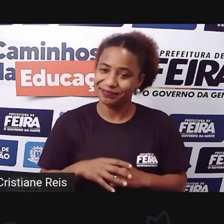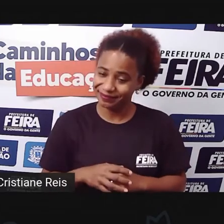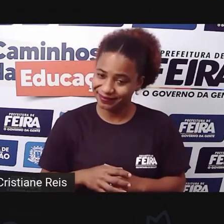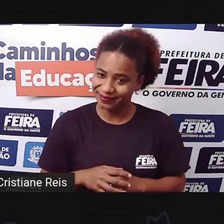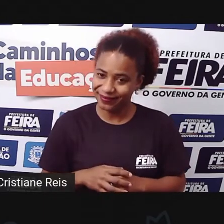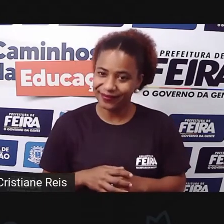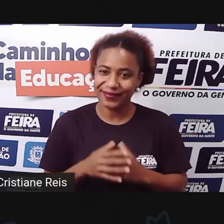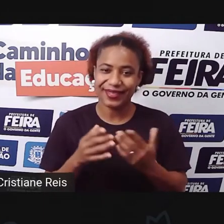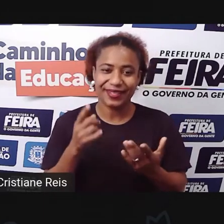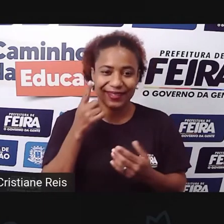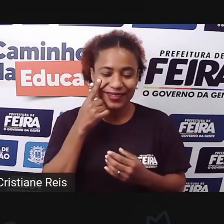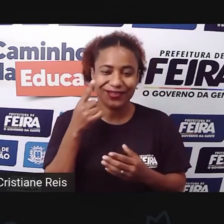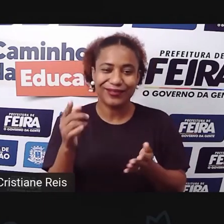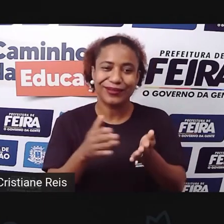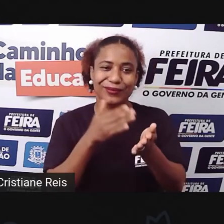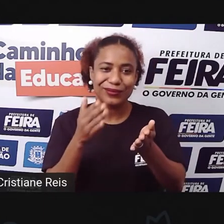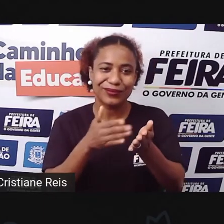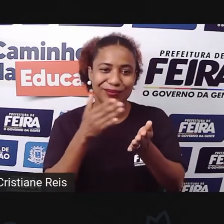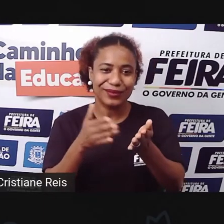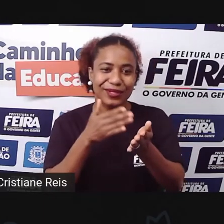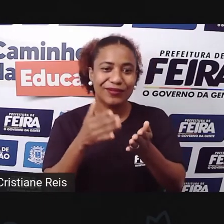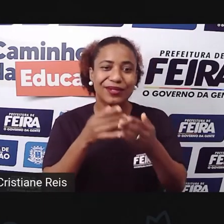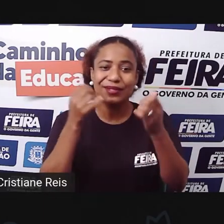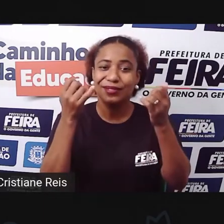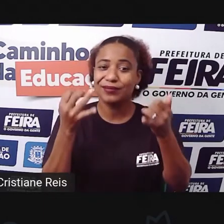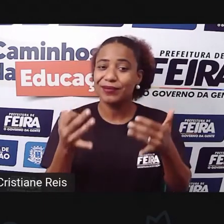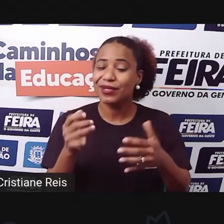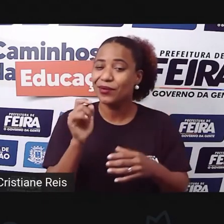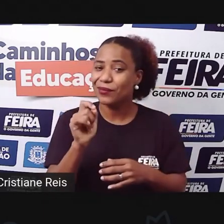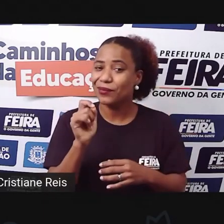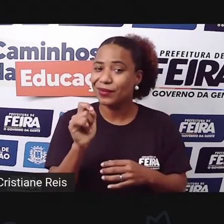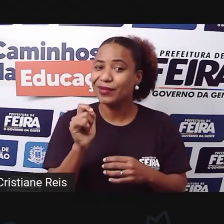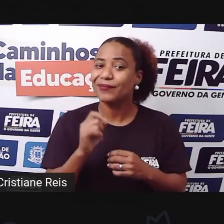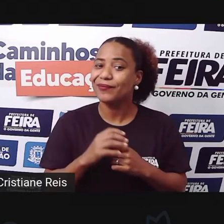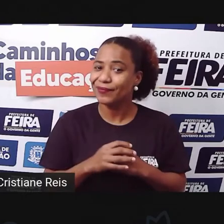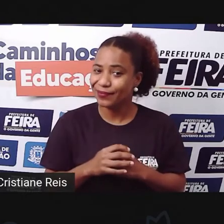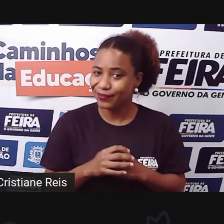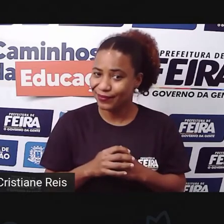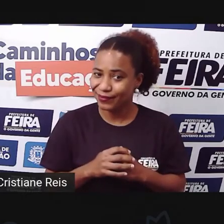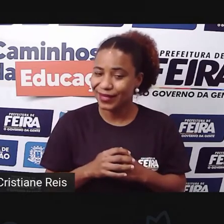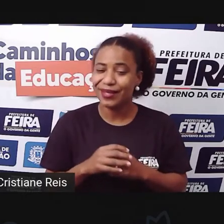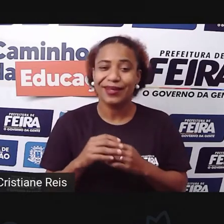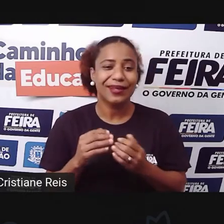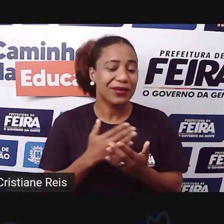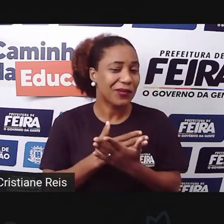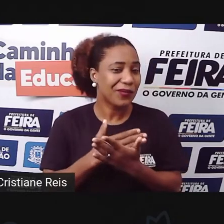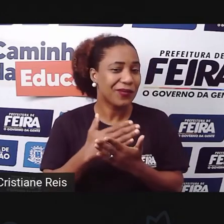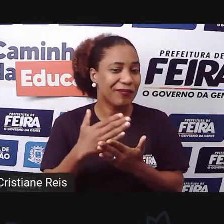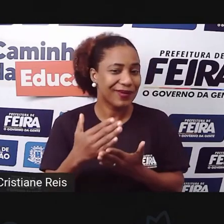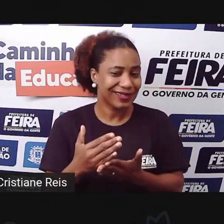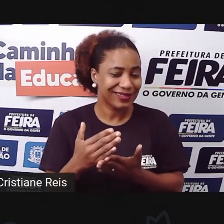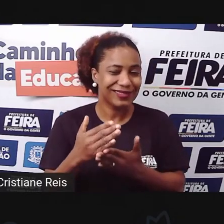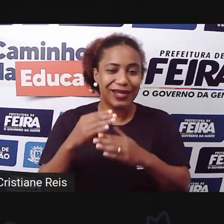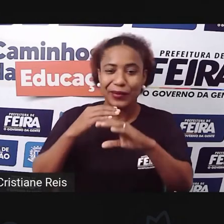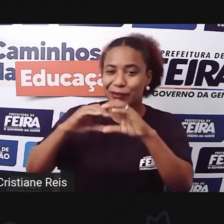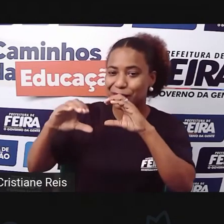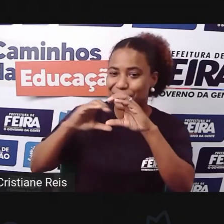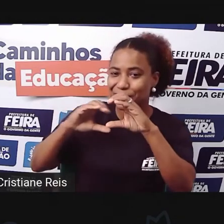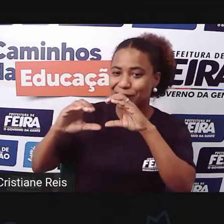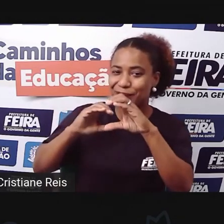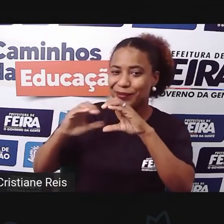Então, nesse livro, o que que acontece, né, ele começa a se comunicar com a Chapeuzinho Vermelho,